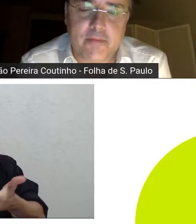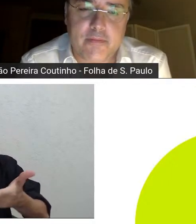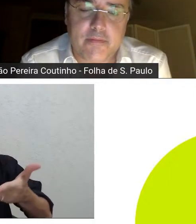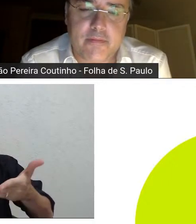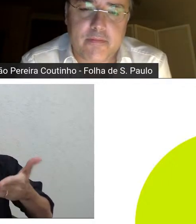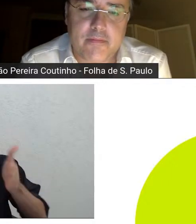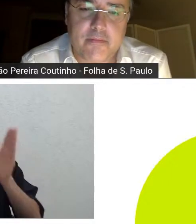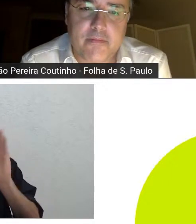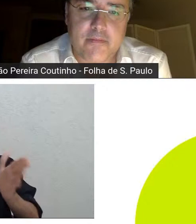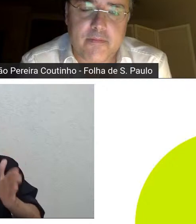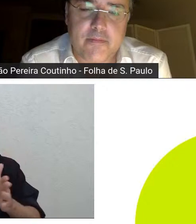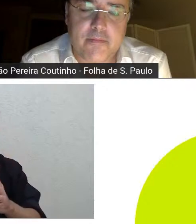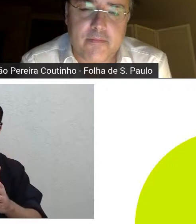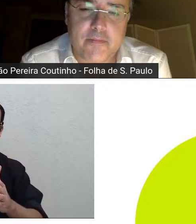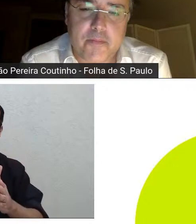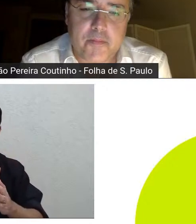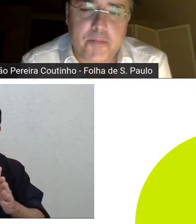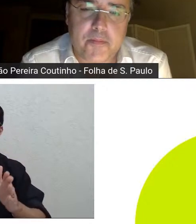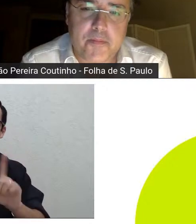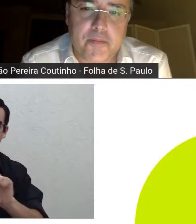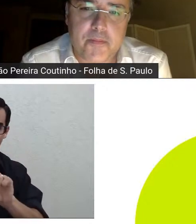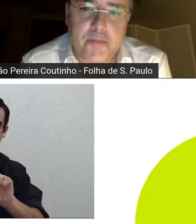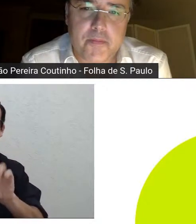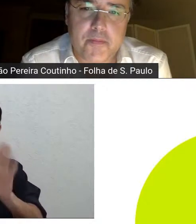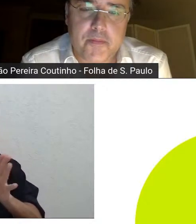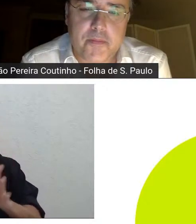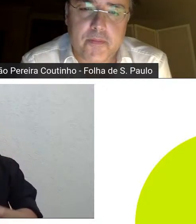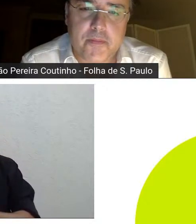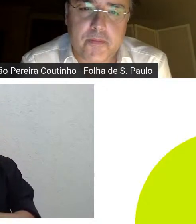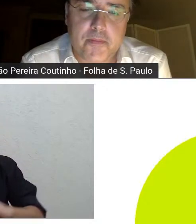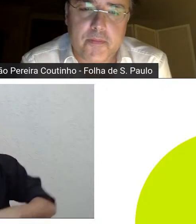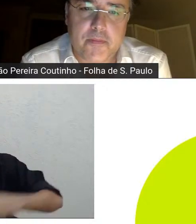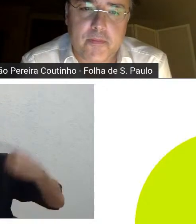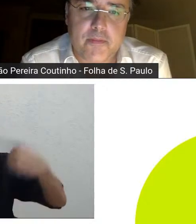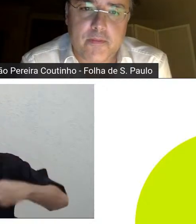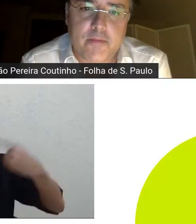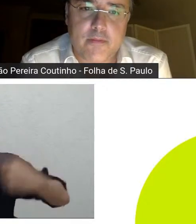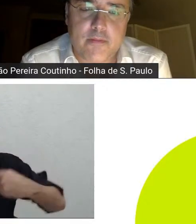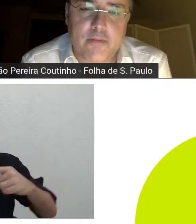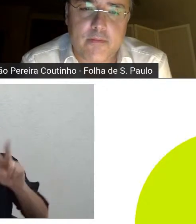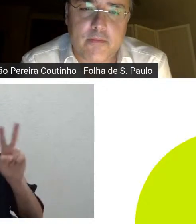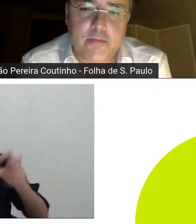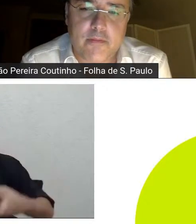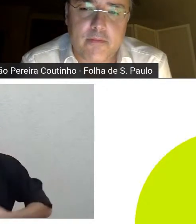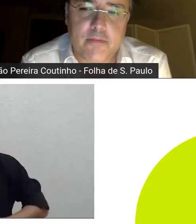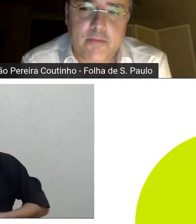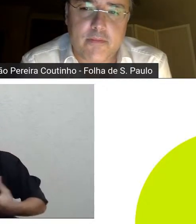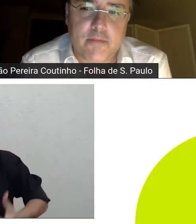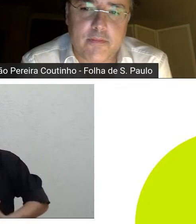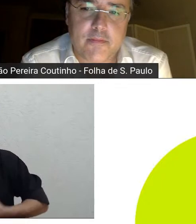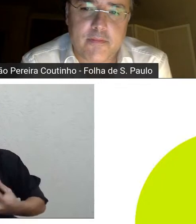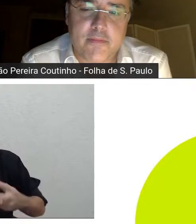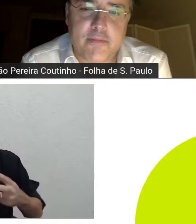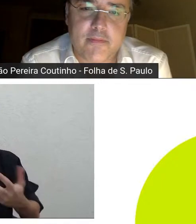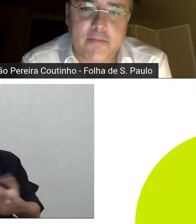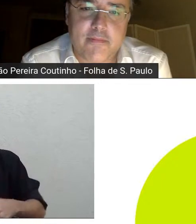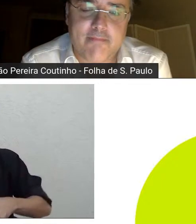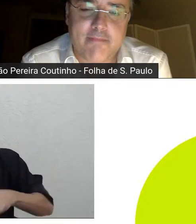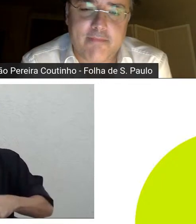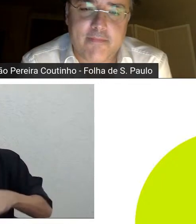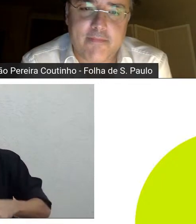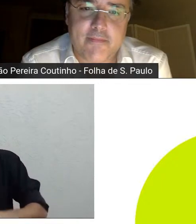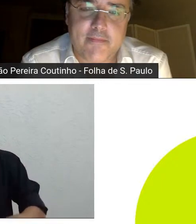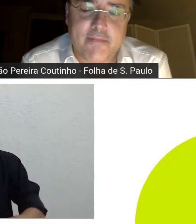esteve aqui conosco foi um dos debates mais poéticos que a gente teve o João Pereira